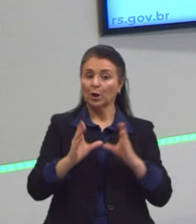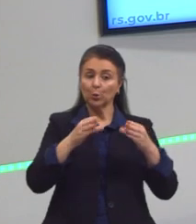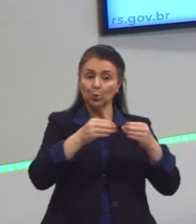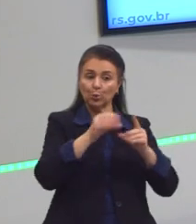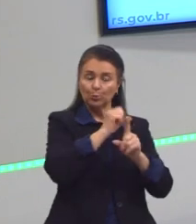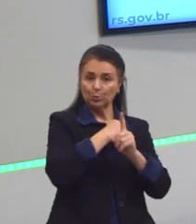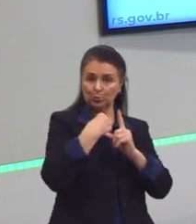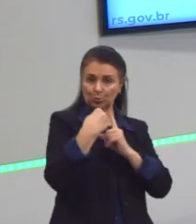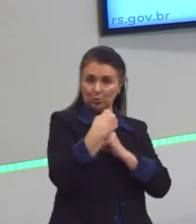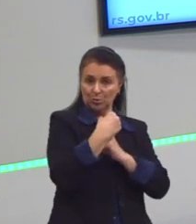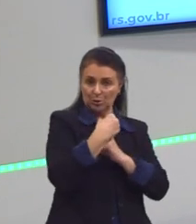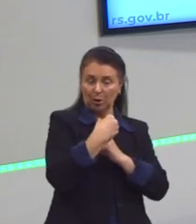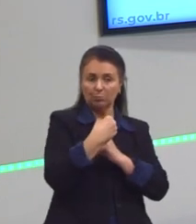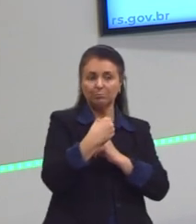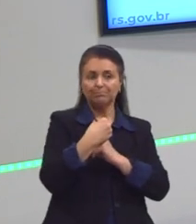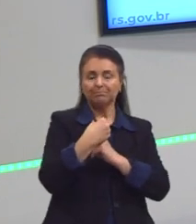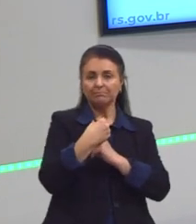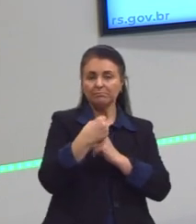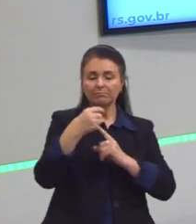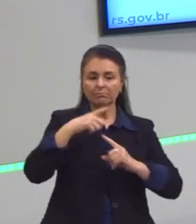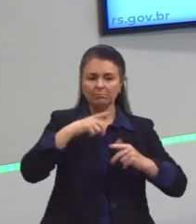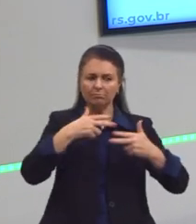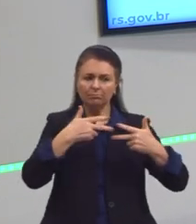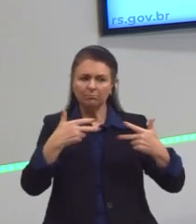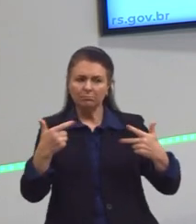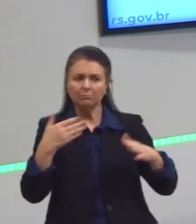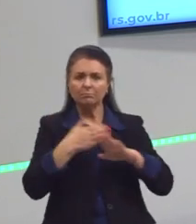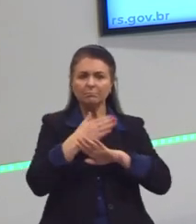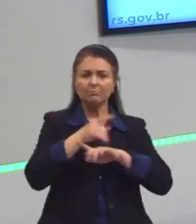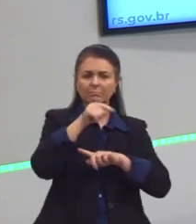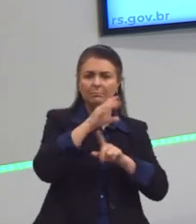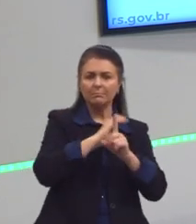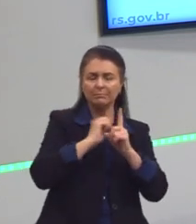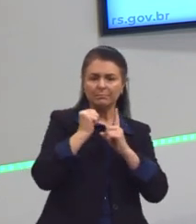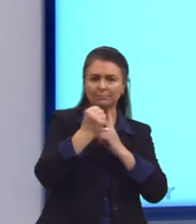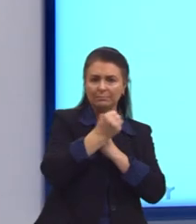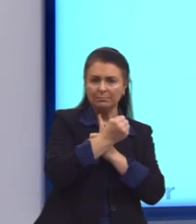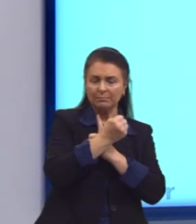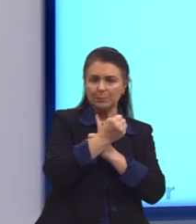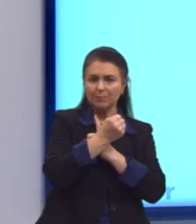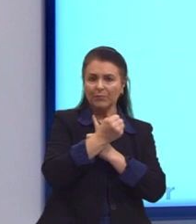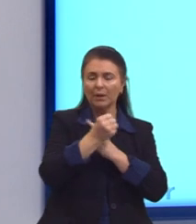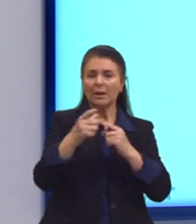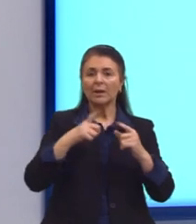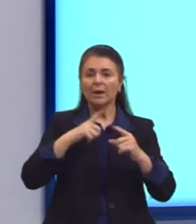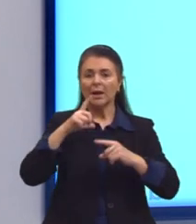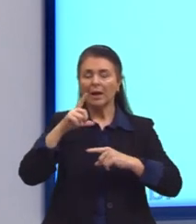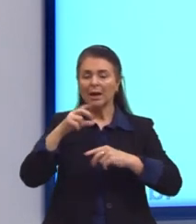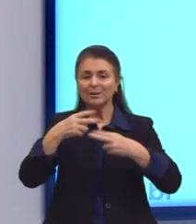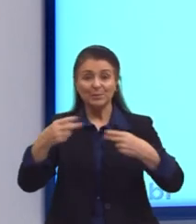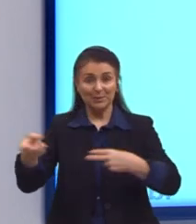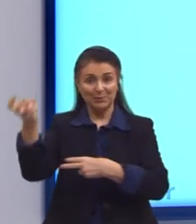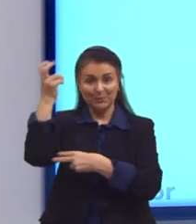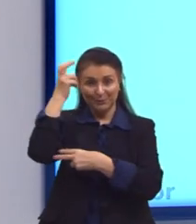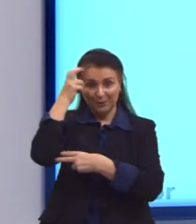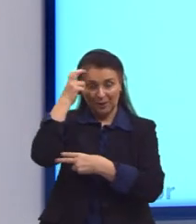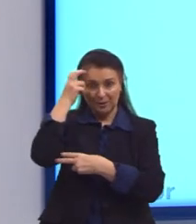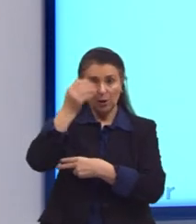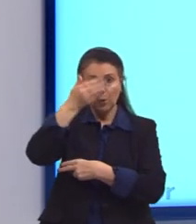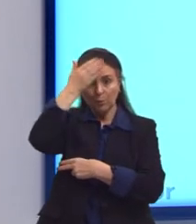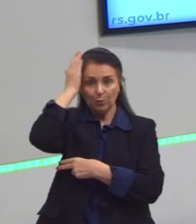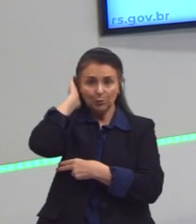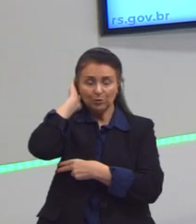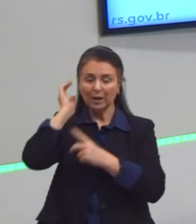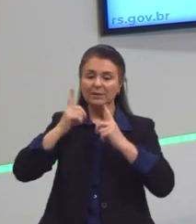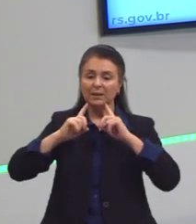social, é elemento de pertencimento a uma classe social ou outra, a questão dos bens culturais. O Bourdieu critica